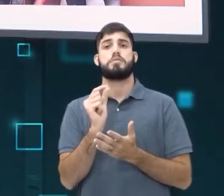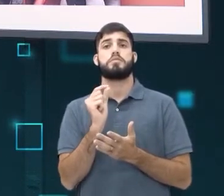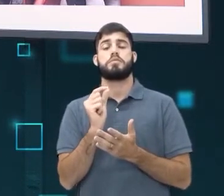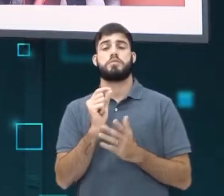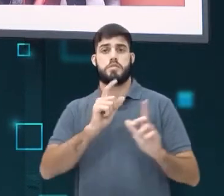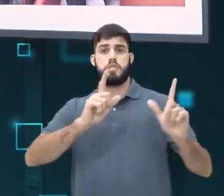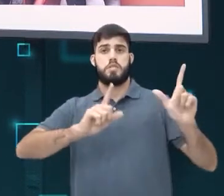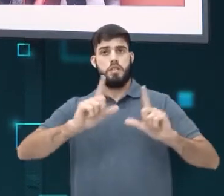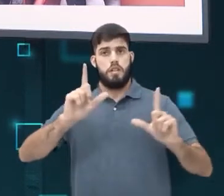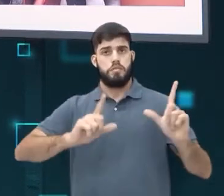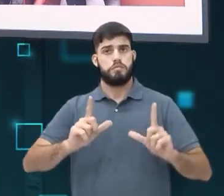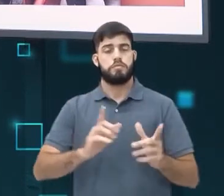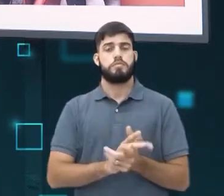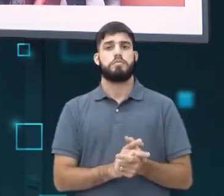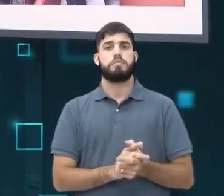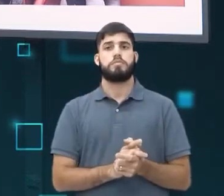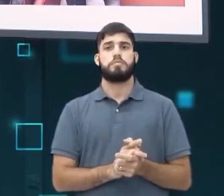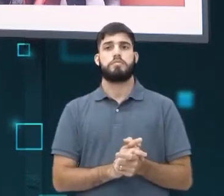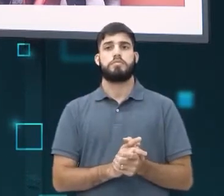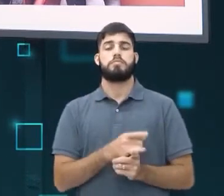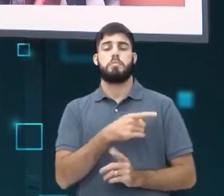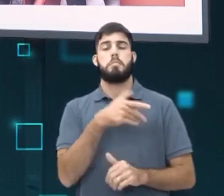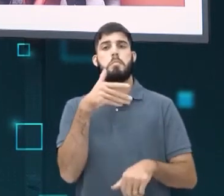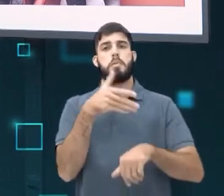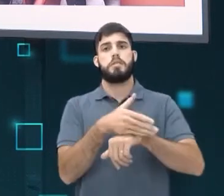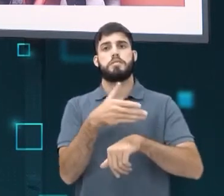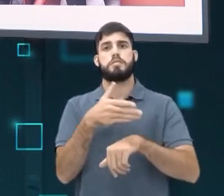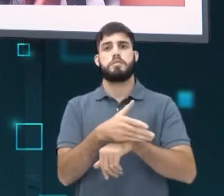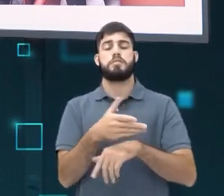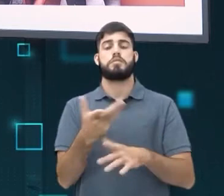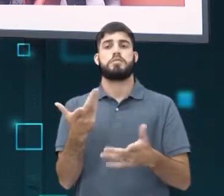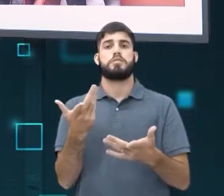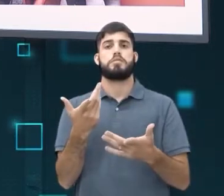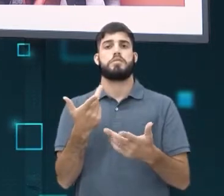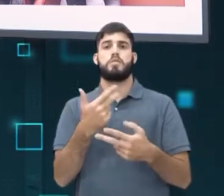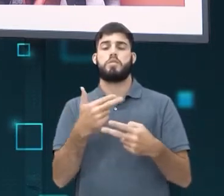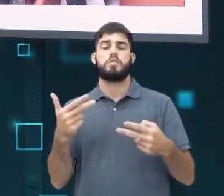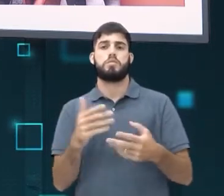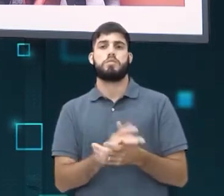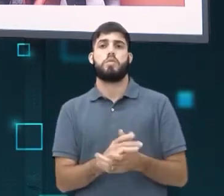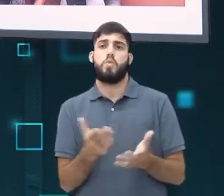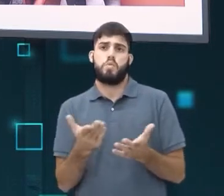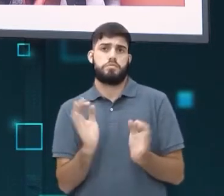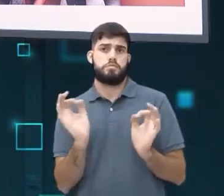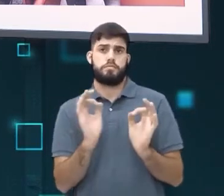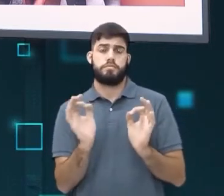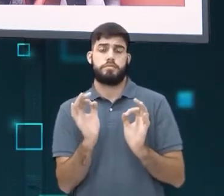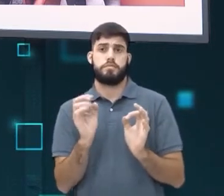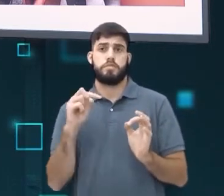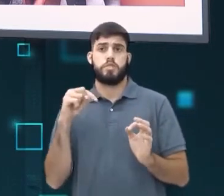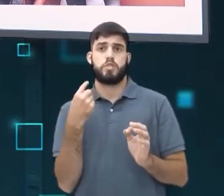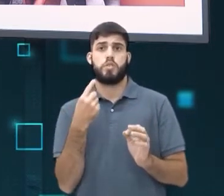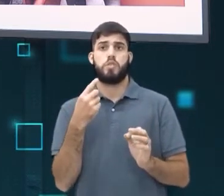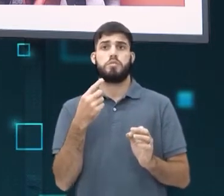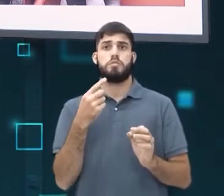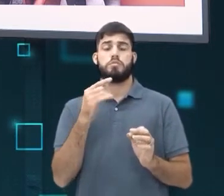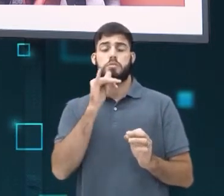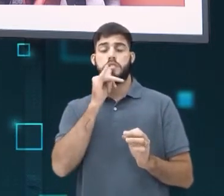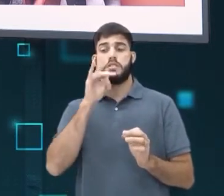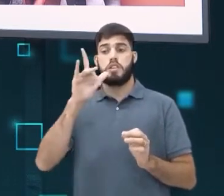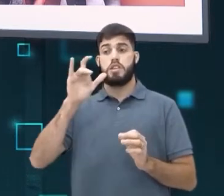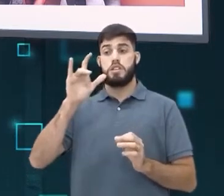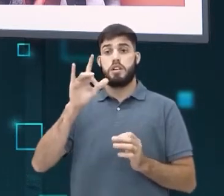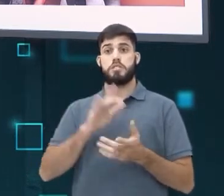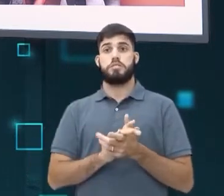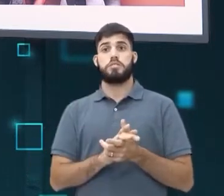televisão, de quando eles participavam de alguma coisa. Hoje não. Hoje a gente simplesmente abre o nosso